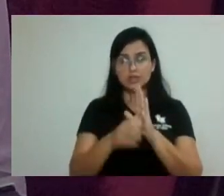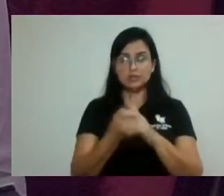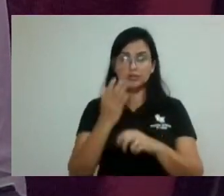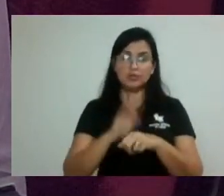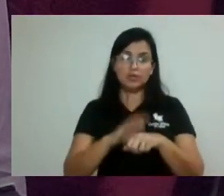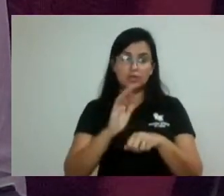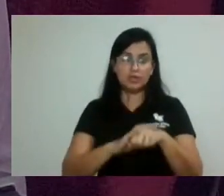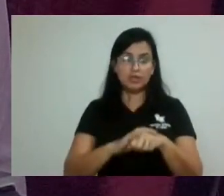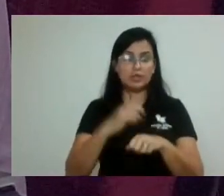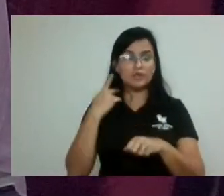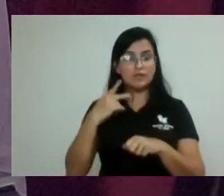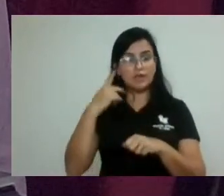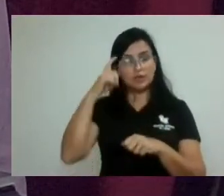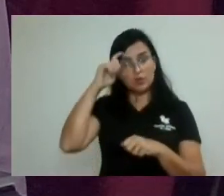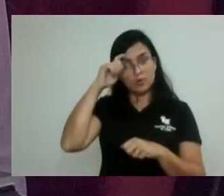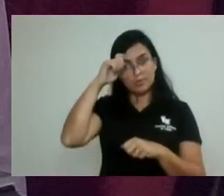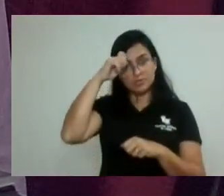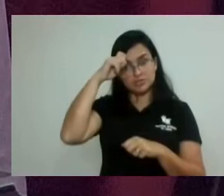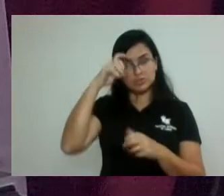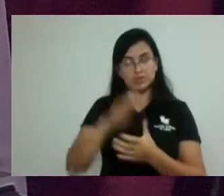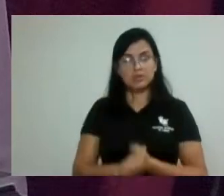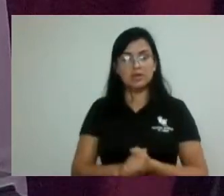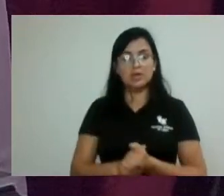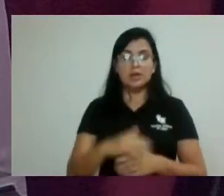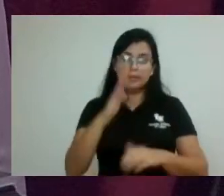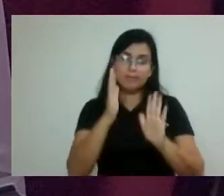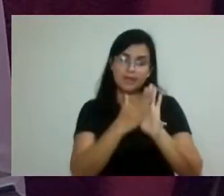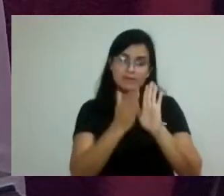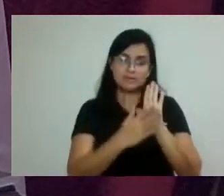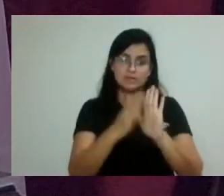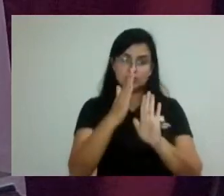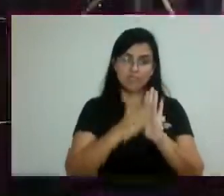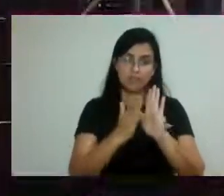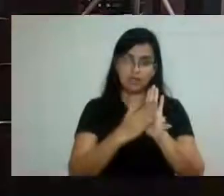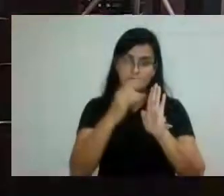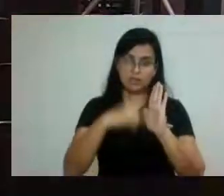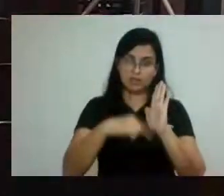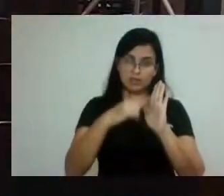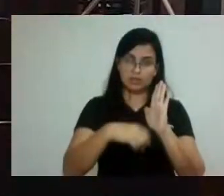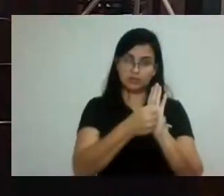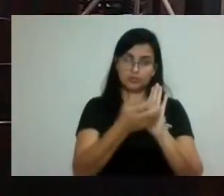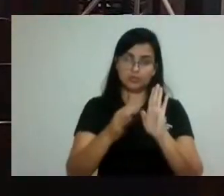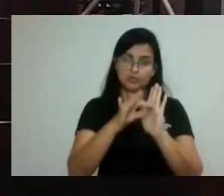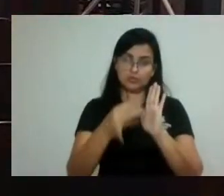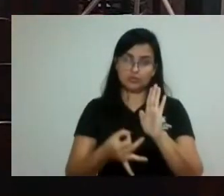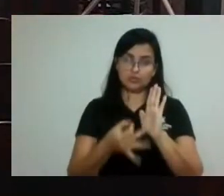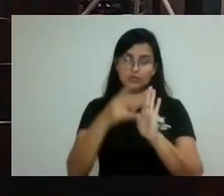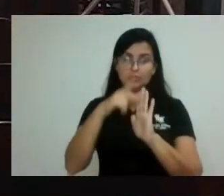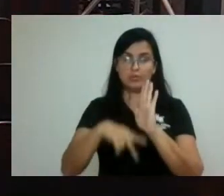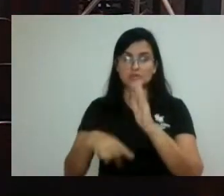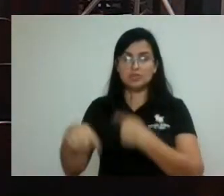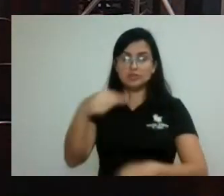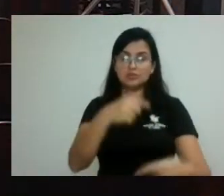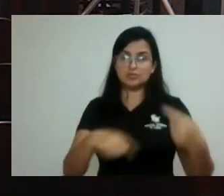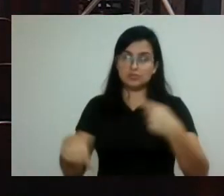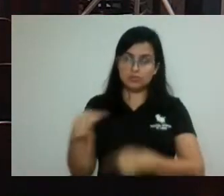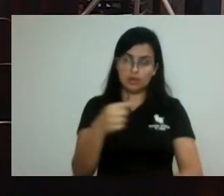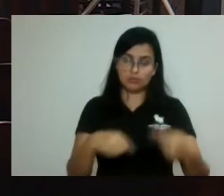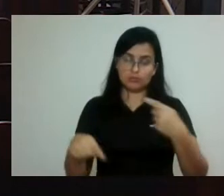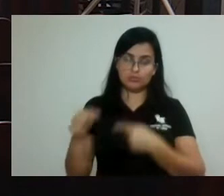já lido, coro, maioria simples, observação, comissão de redação. Projeto em encontro sem discussão. É em discussão.